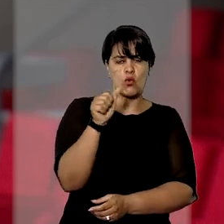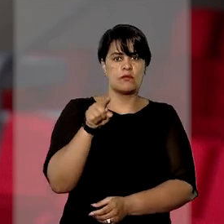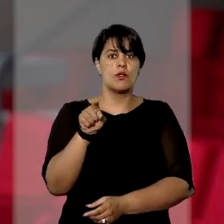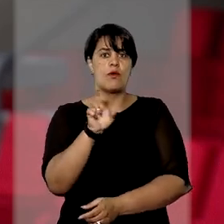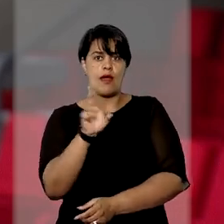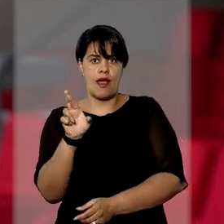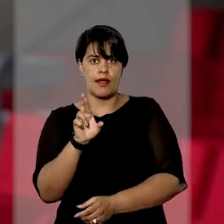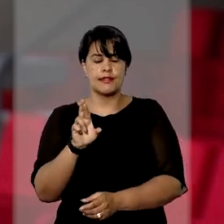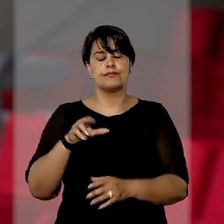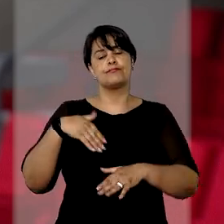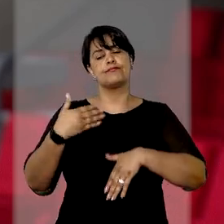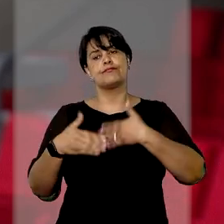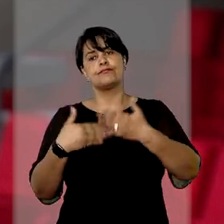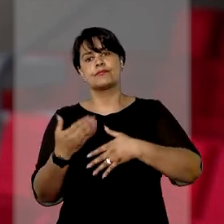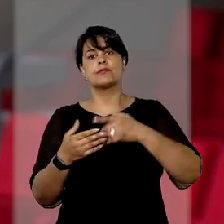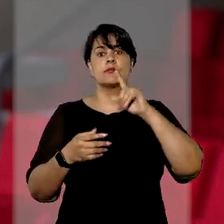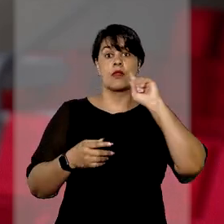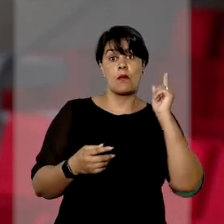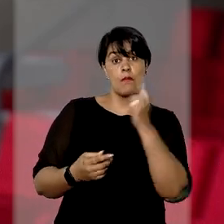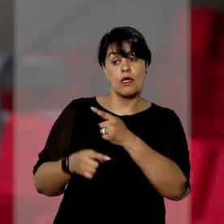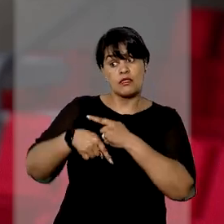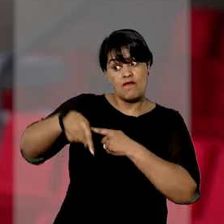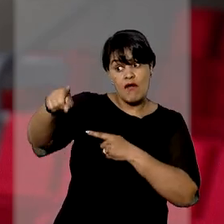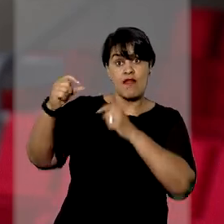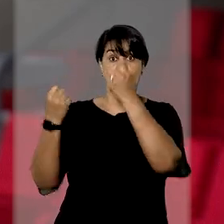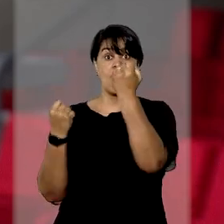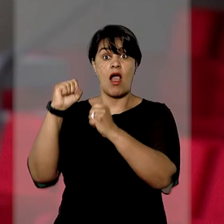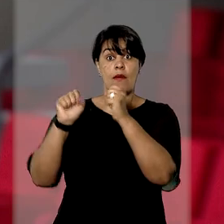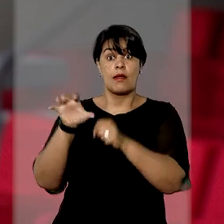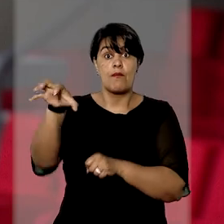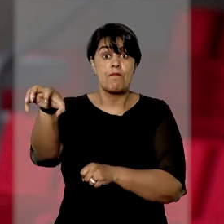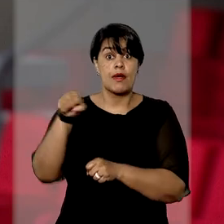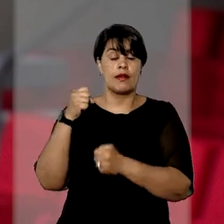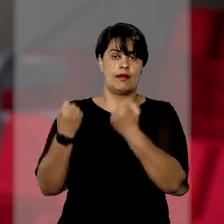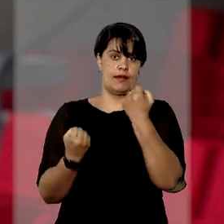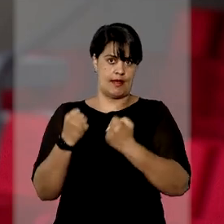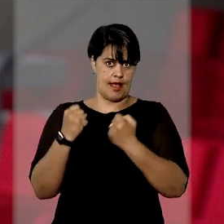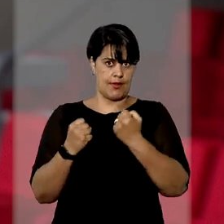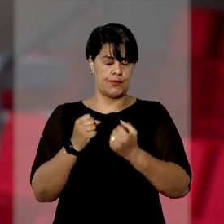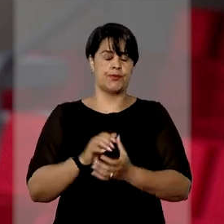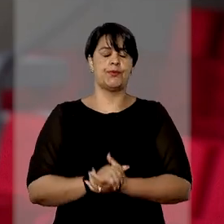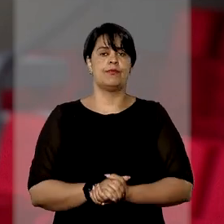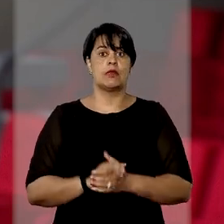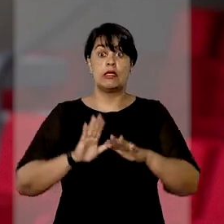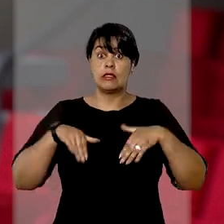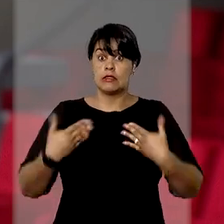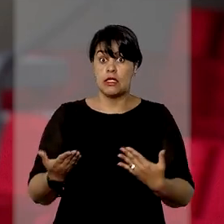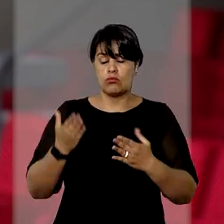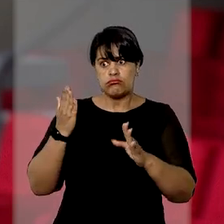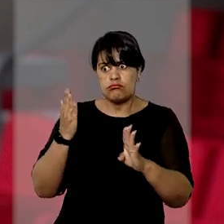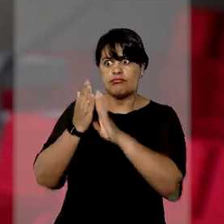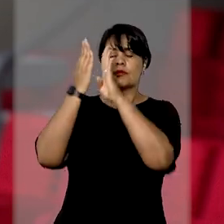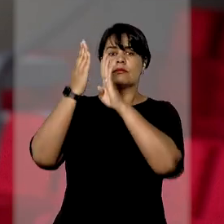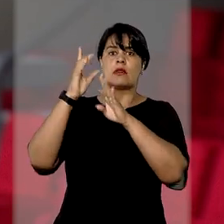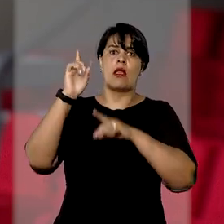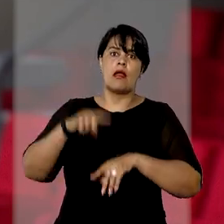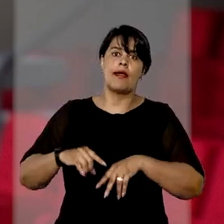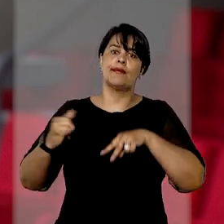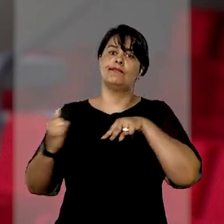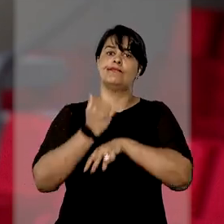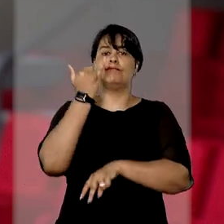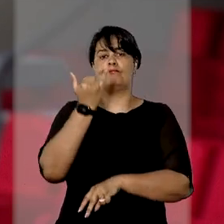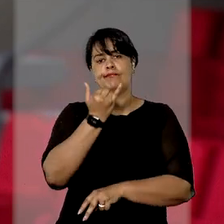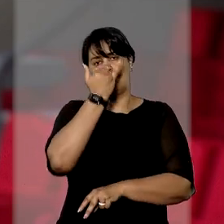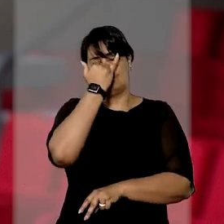11 mil, e foram informados que deveriam comparecer à montadora para a retirada do veículo. Foi então que perceberam que haviam